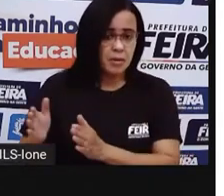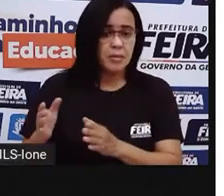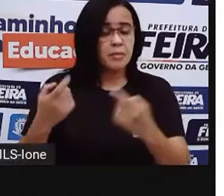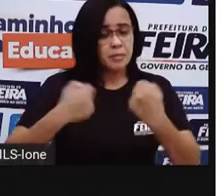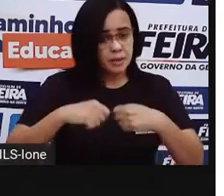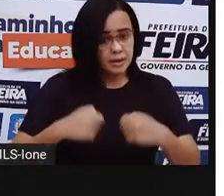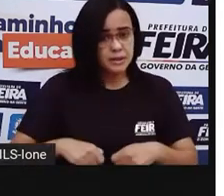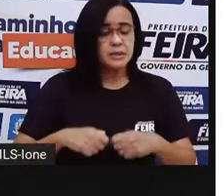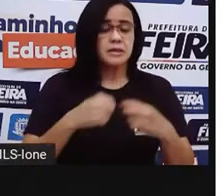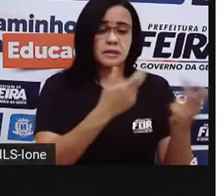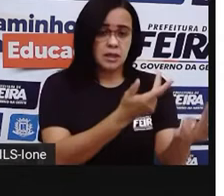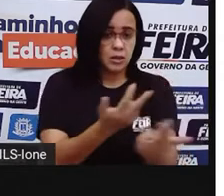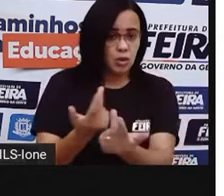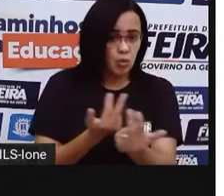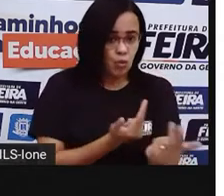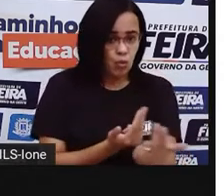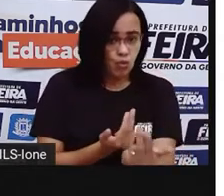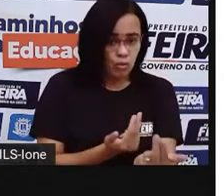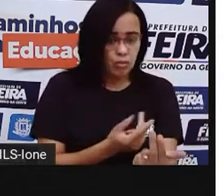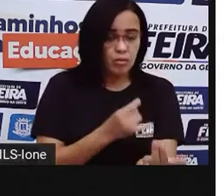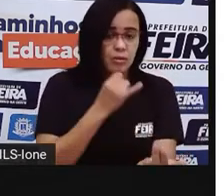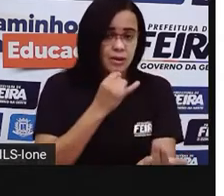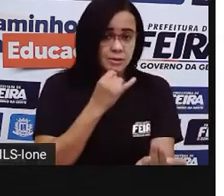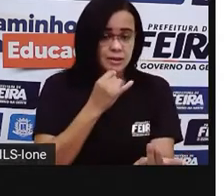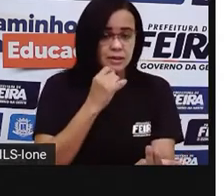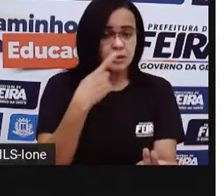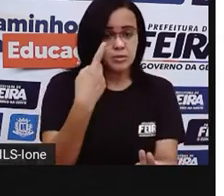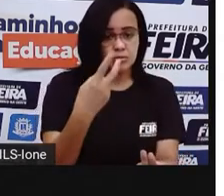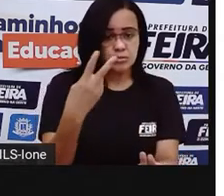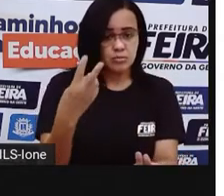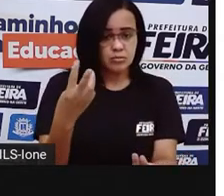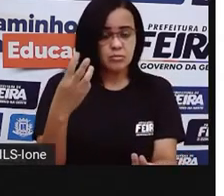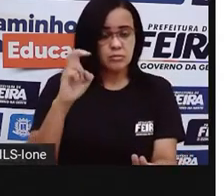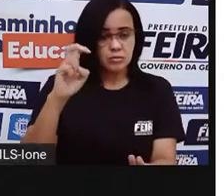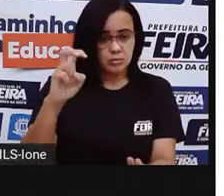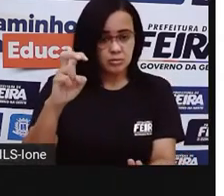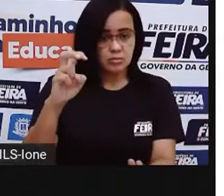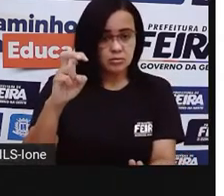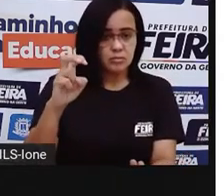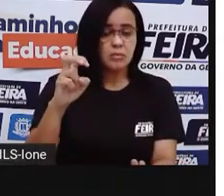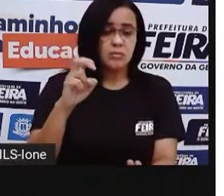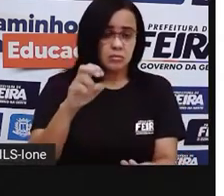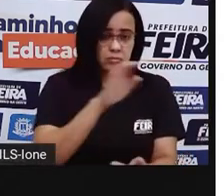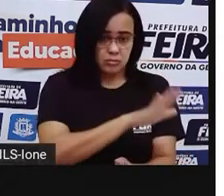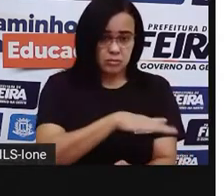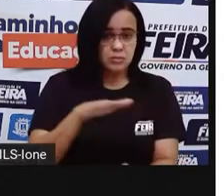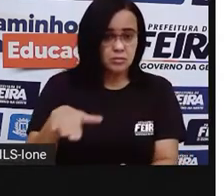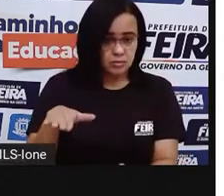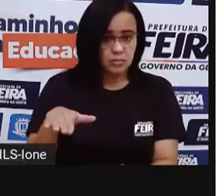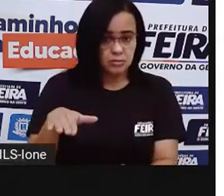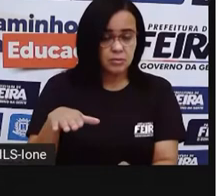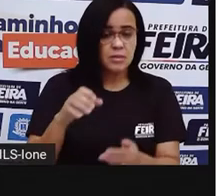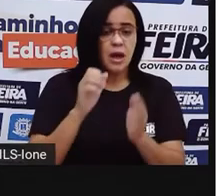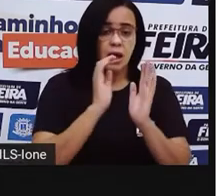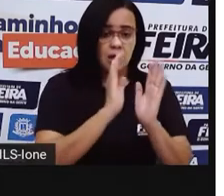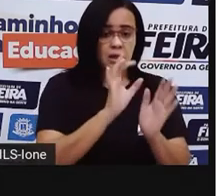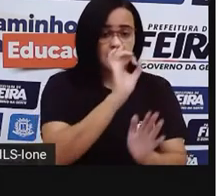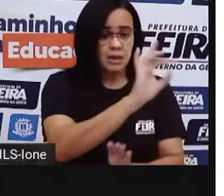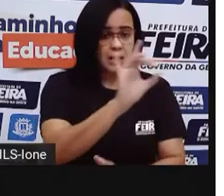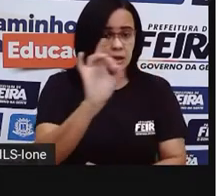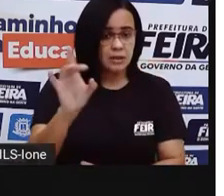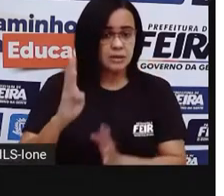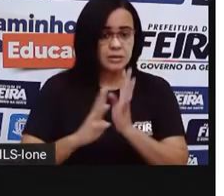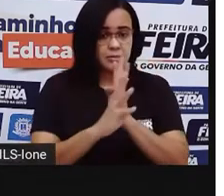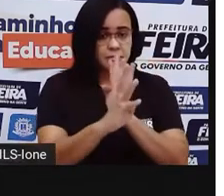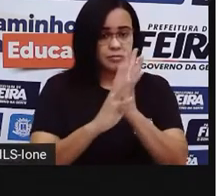por exemplo, ó, vamos supor que aqui tem uma, duas, três, quatro, cinco crianças, né? Em cada fileira, né? E tem quantas